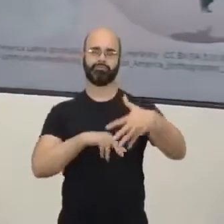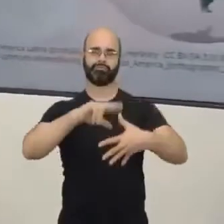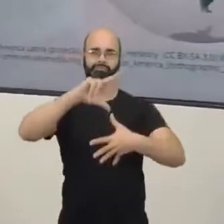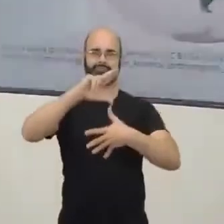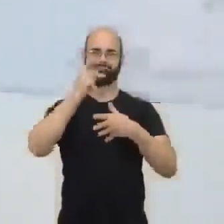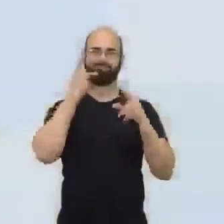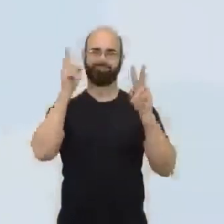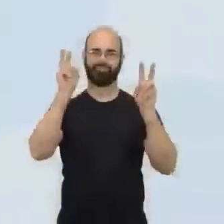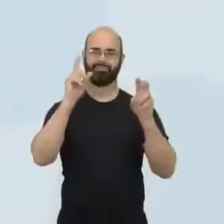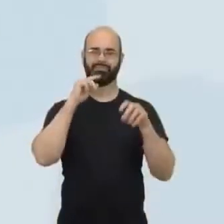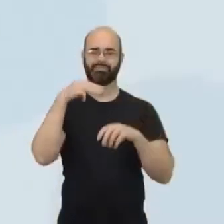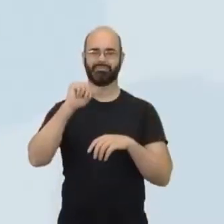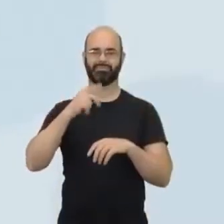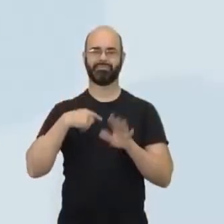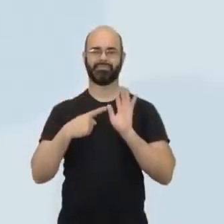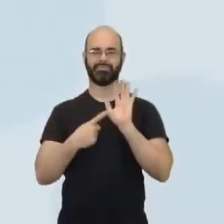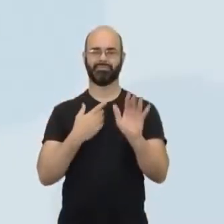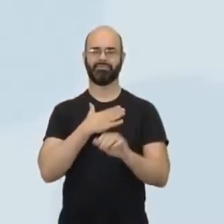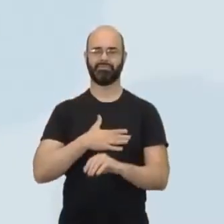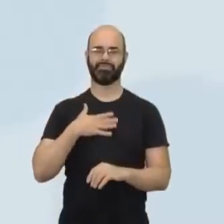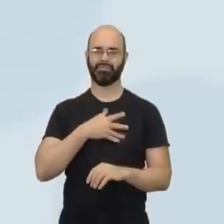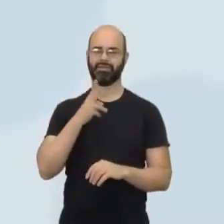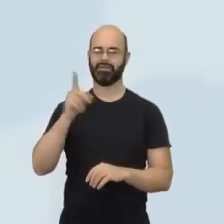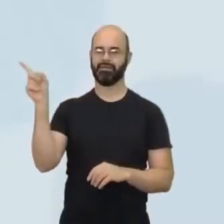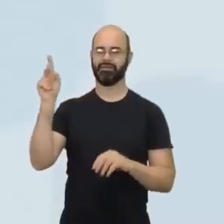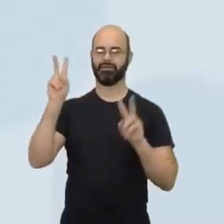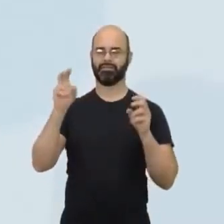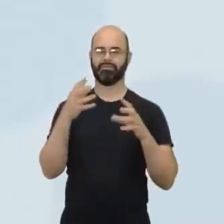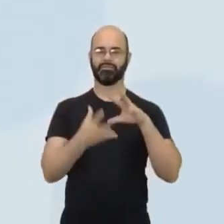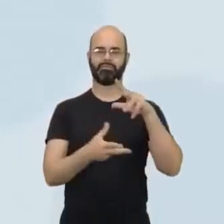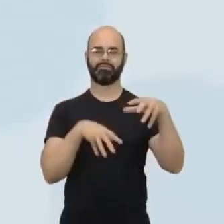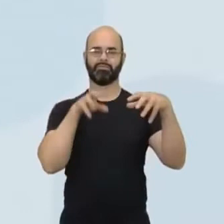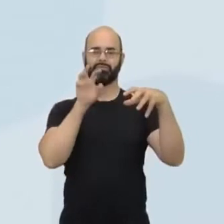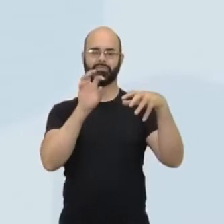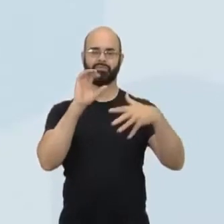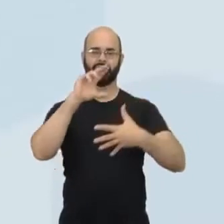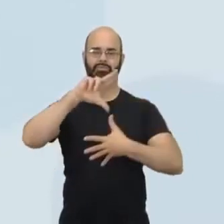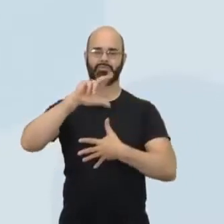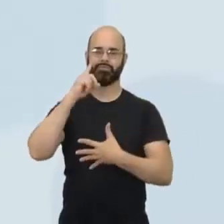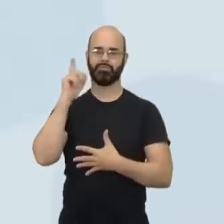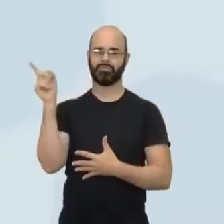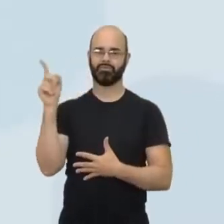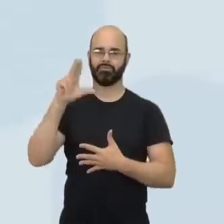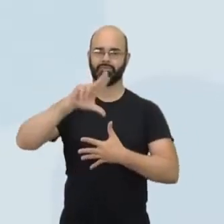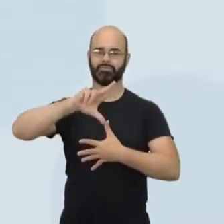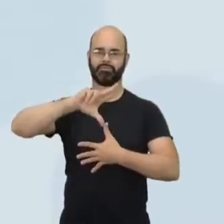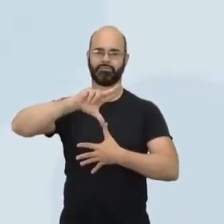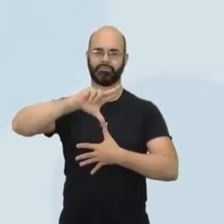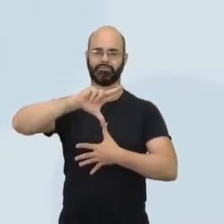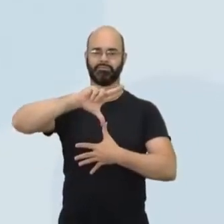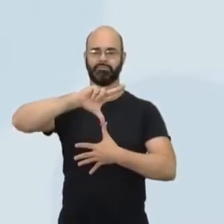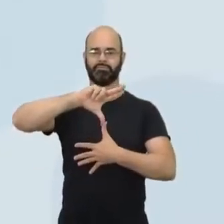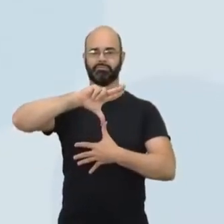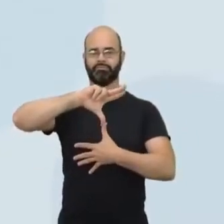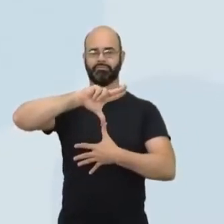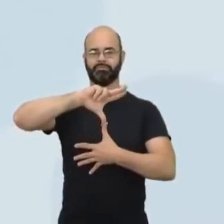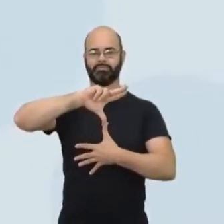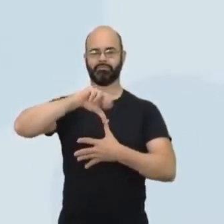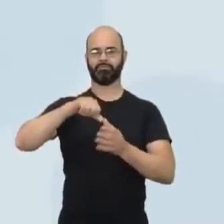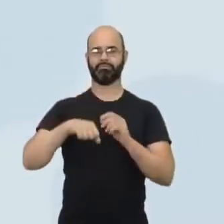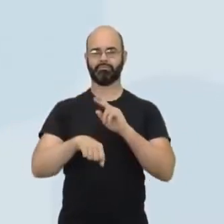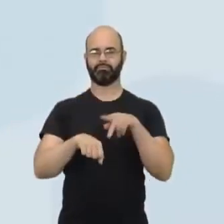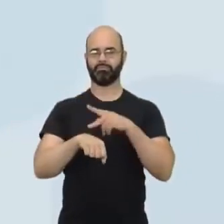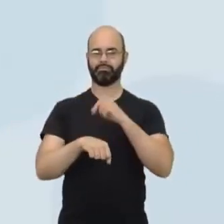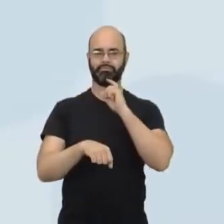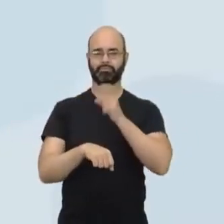mapa aí que eu sempre gosto de colocar quando eu falo sobre continentes, que é o continente aí da América Latina, né? São os países que